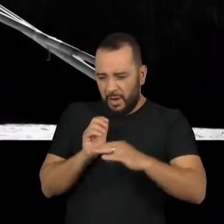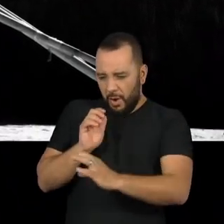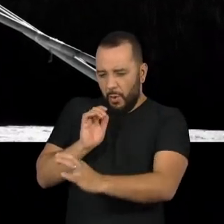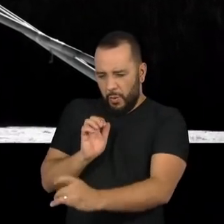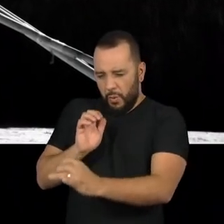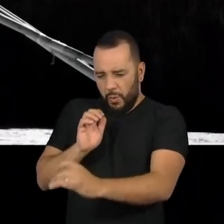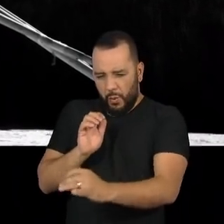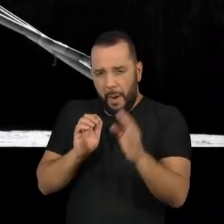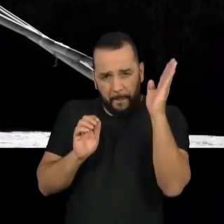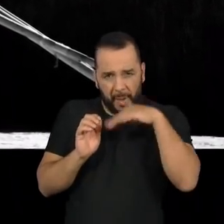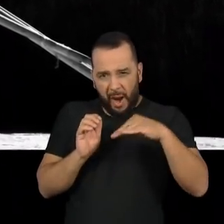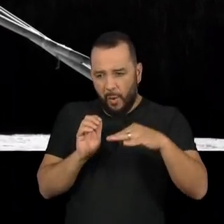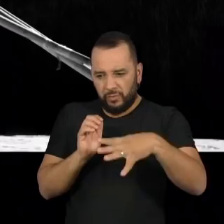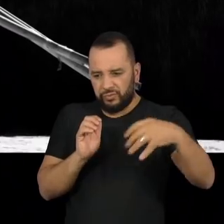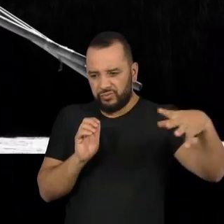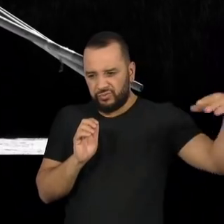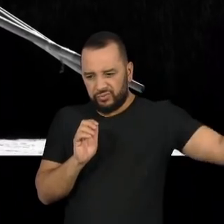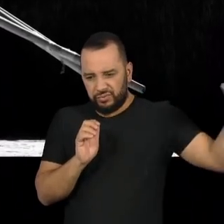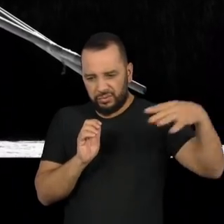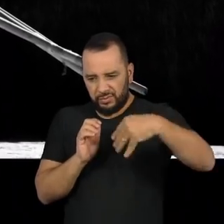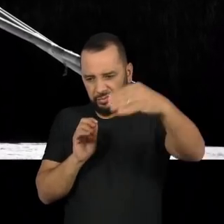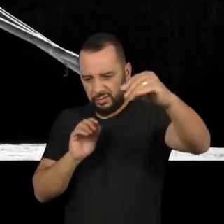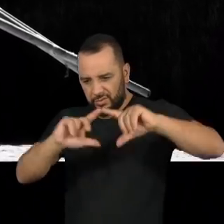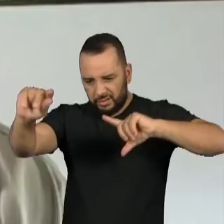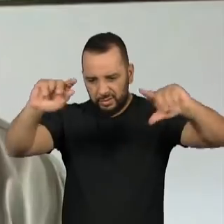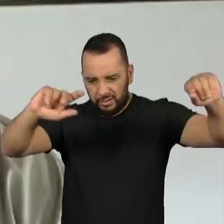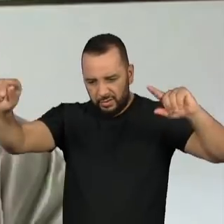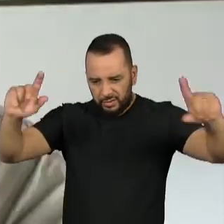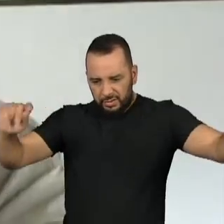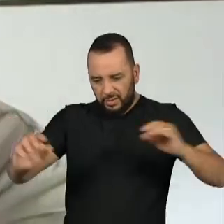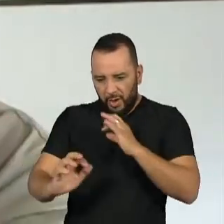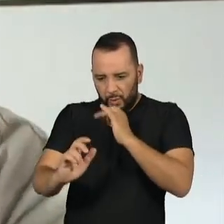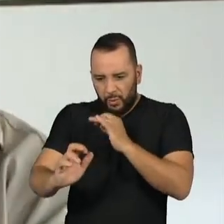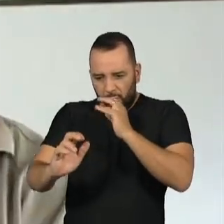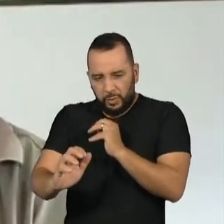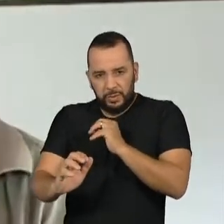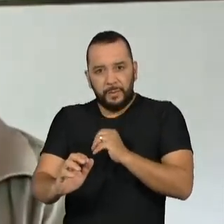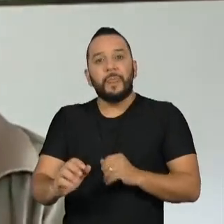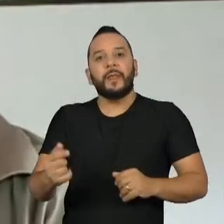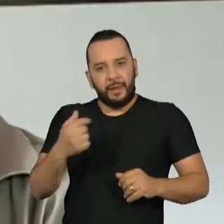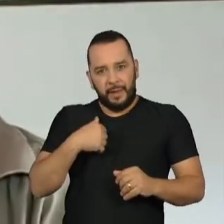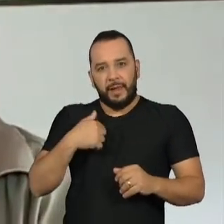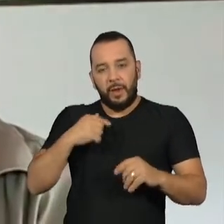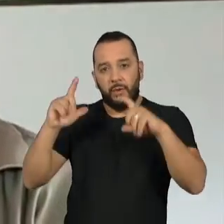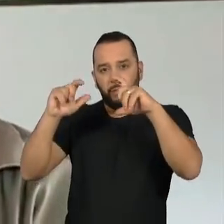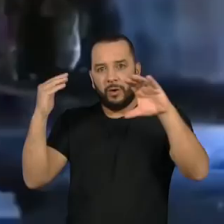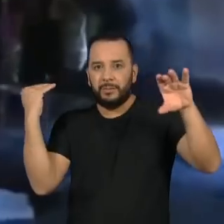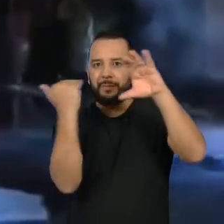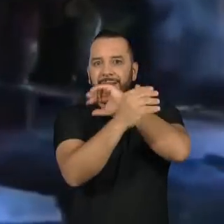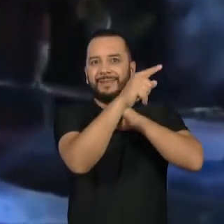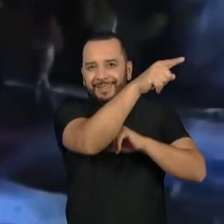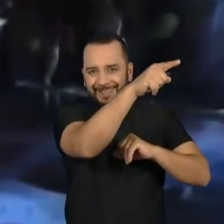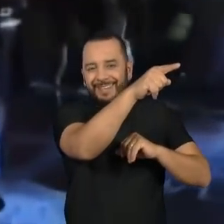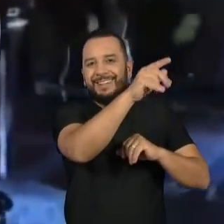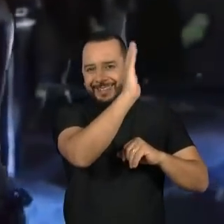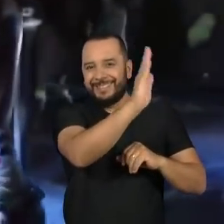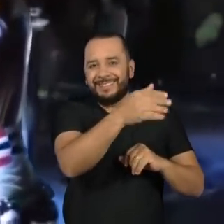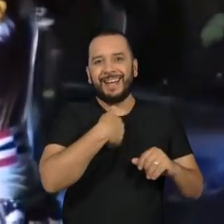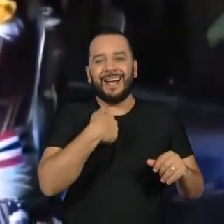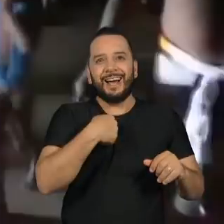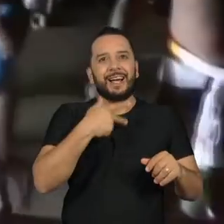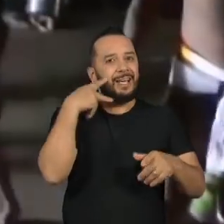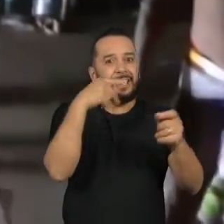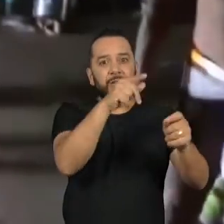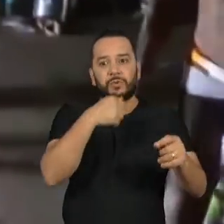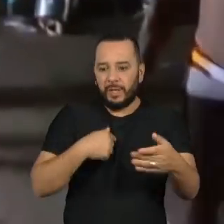eu mandei as fotos lá para os índios e eles falaram, essa foto é a capa. Eles escolheram, não foi só eu.